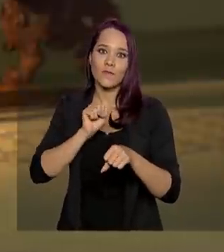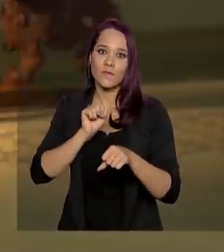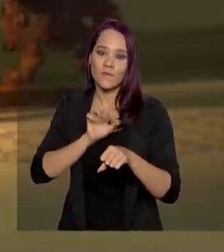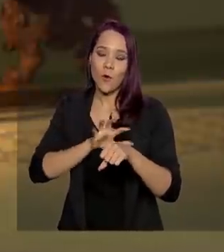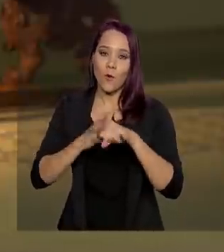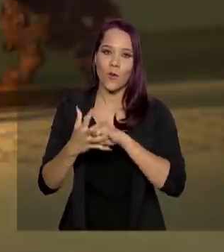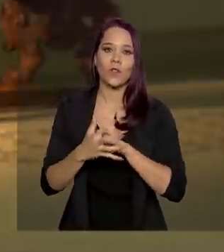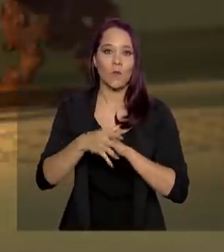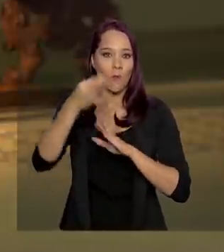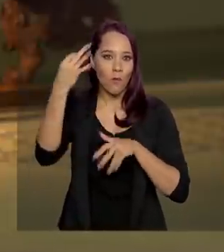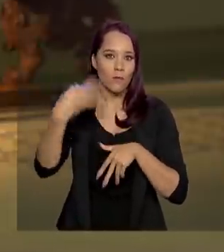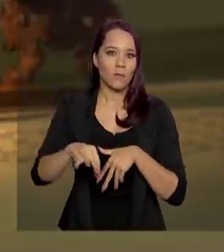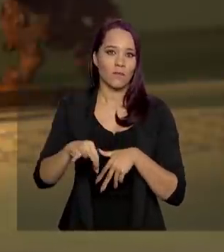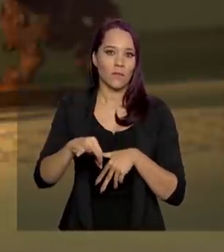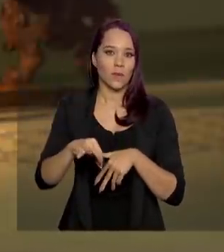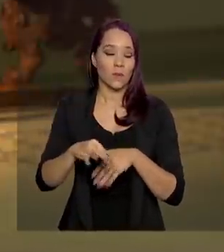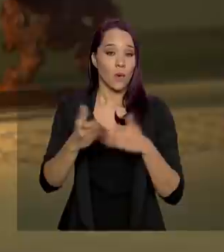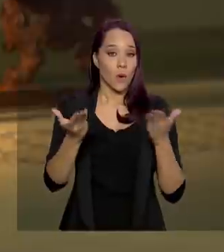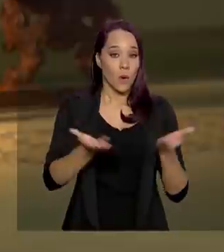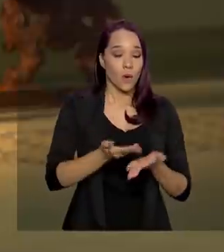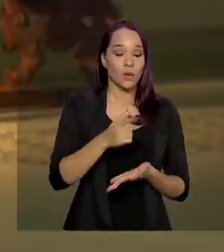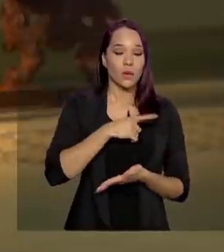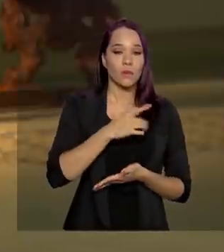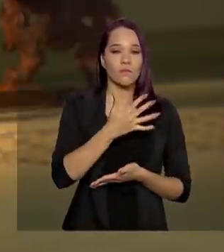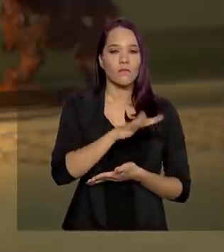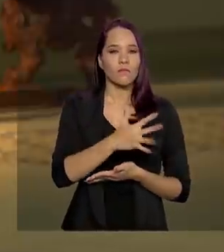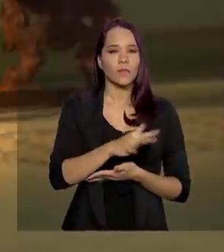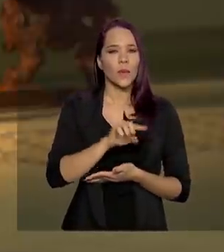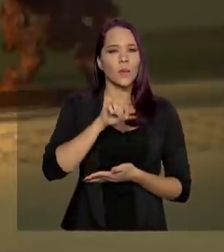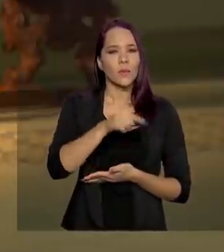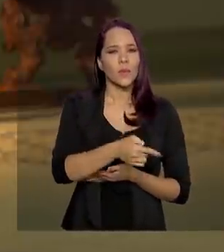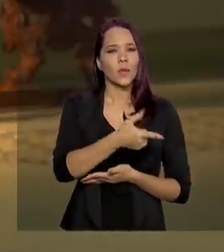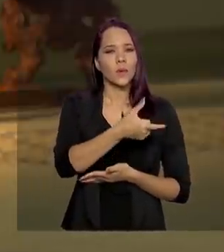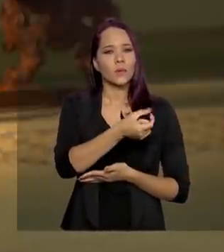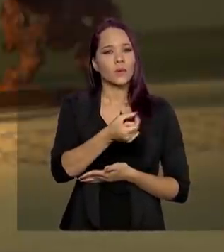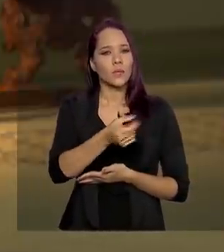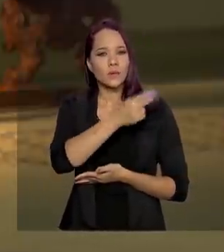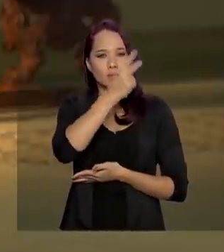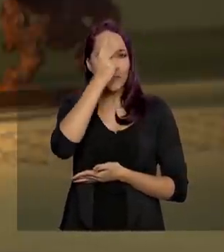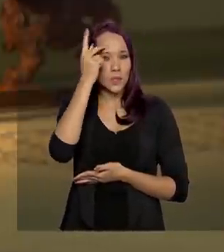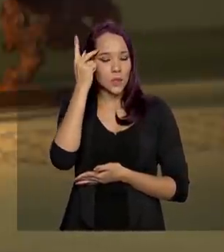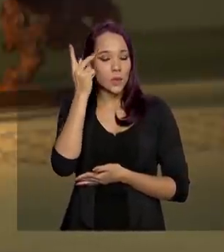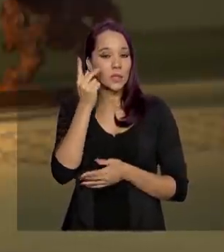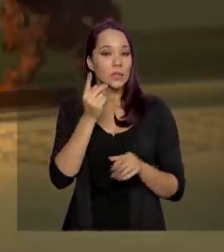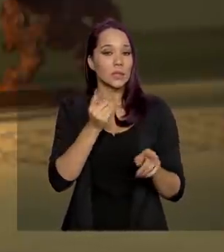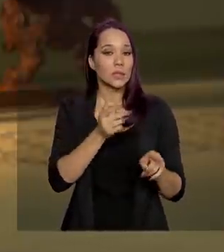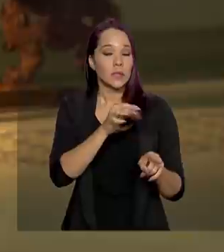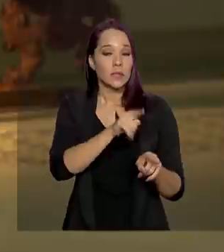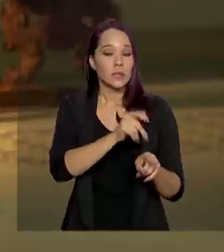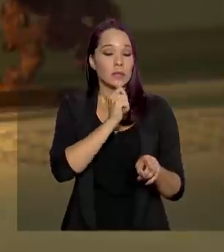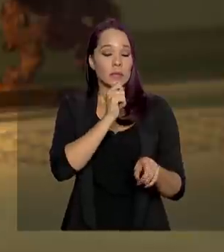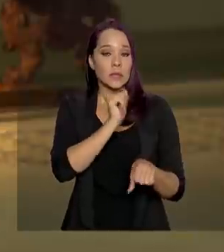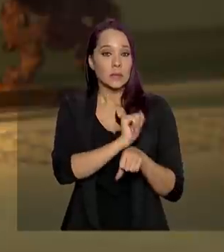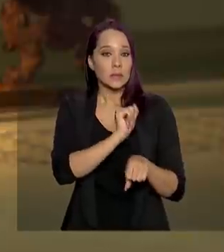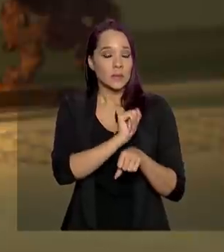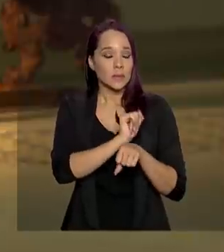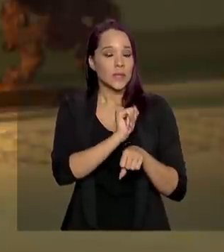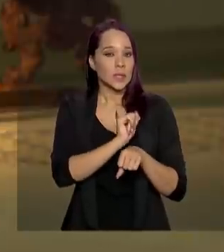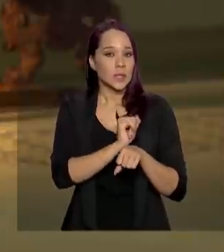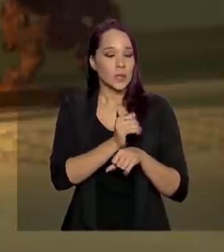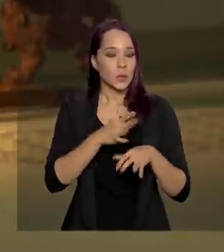o vírus confirmado. Atualmente, nós temos em torno de 1.200 pessoas ainda aguardando cura.